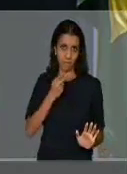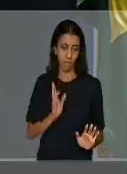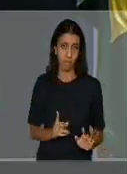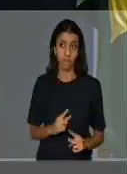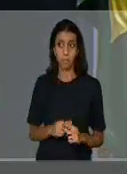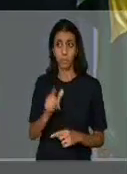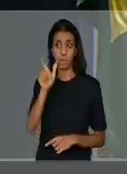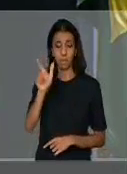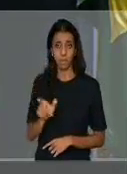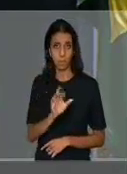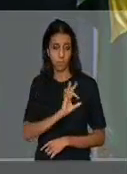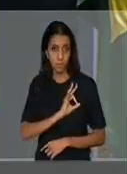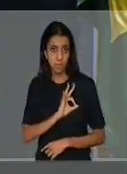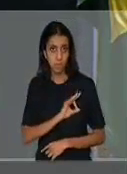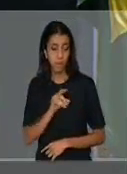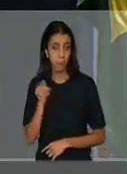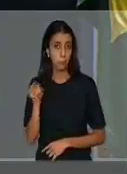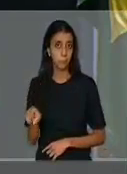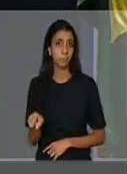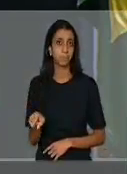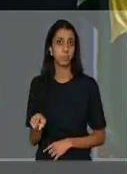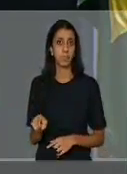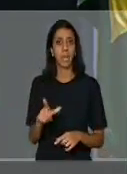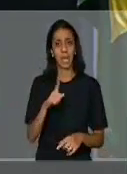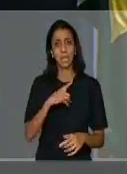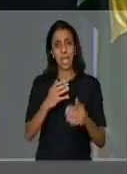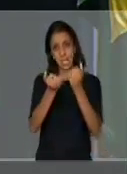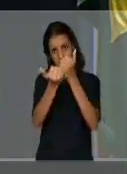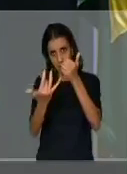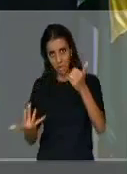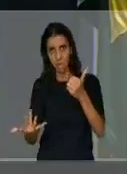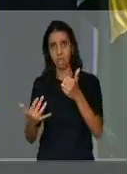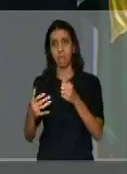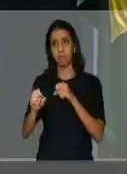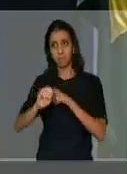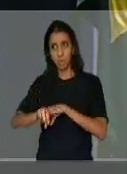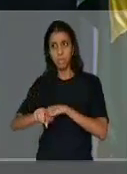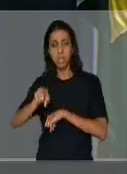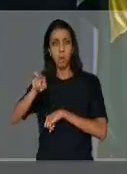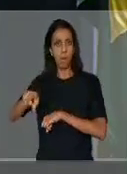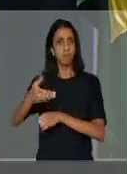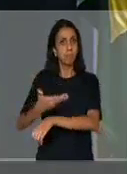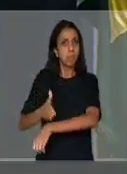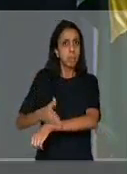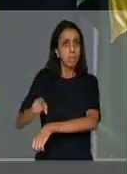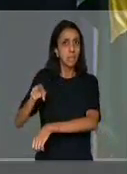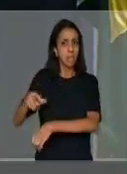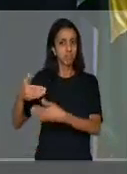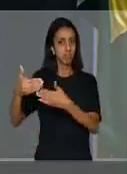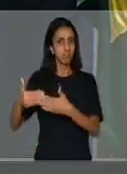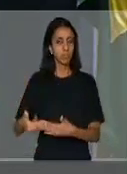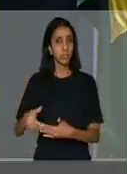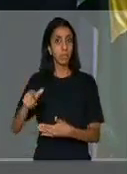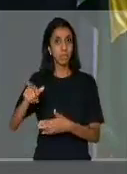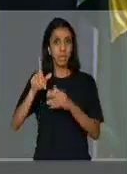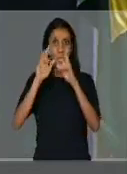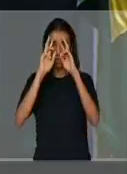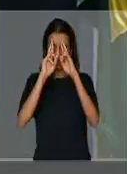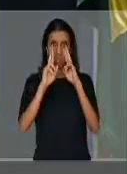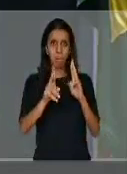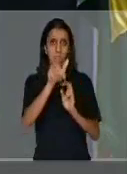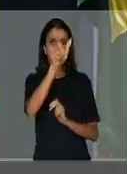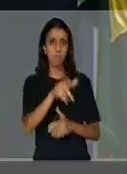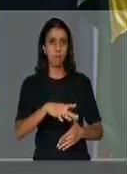policiais, eles, dentro da hierarquia e da educação que eles recebem, eles respeitam muitas